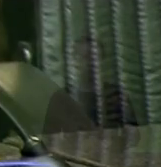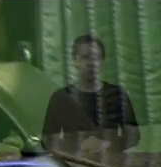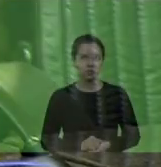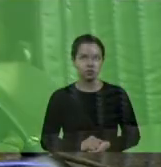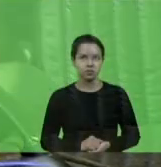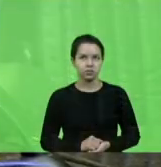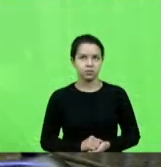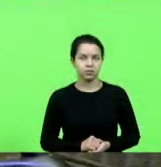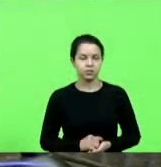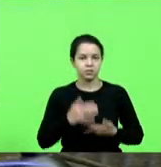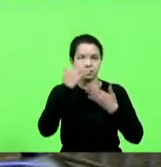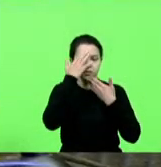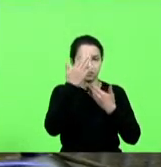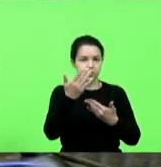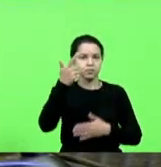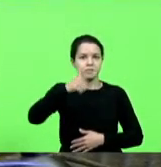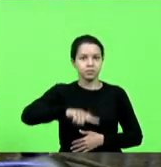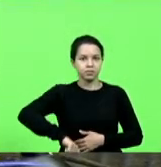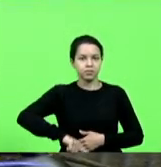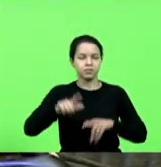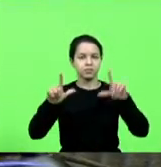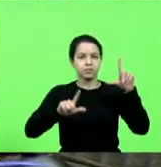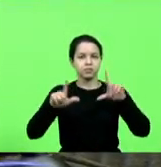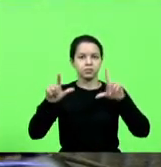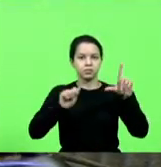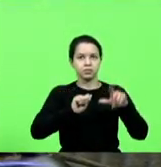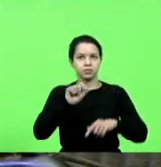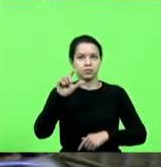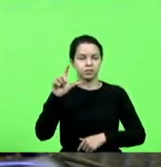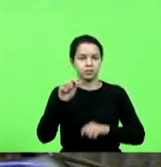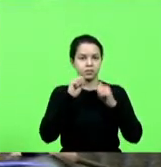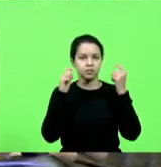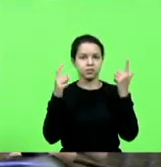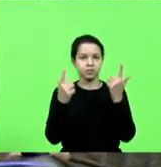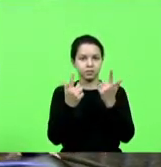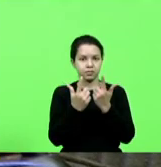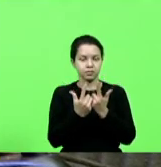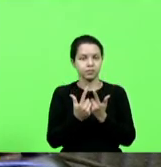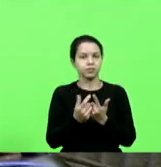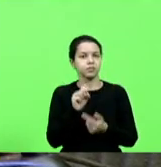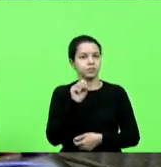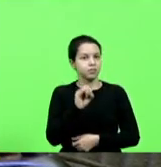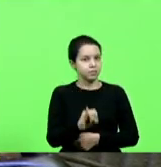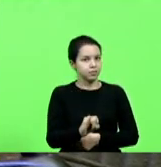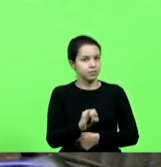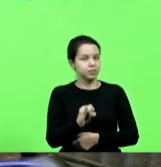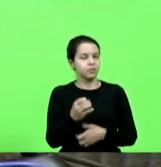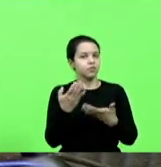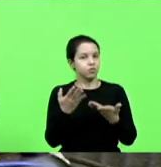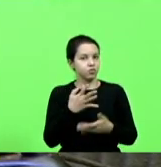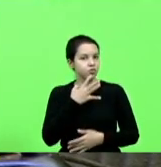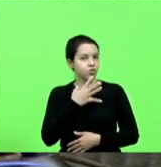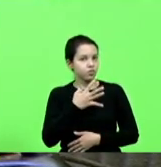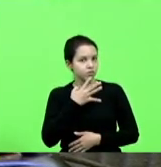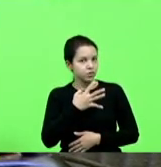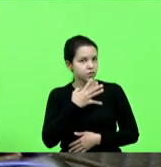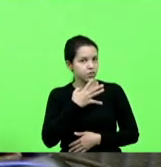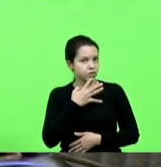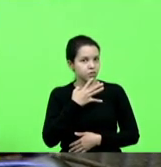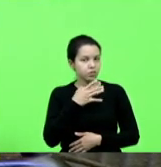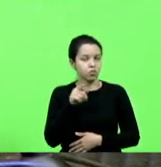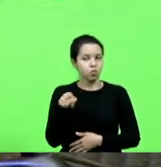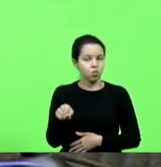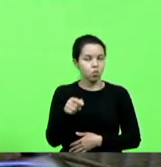obrigado mais uma vez a TVA a Assembleia Legislativa e se você conhece algum idoso